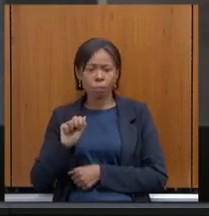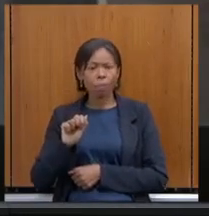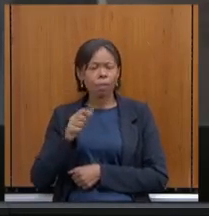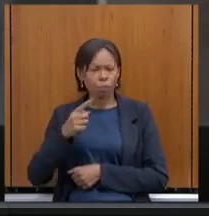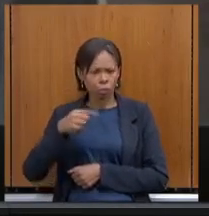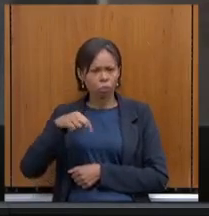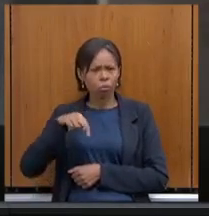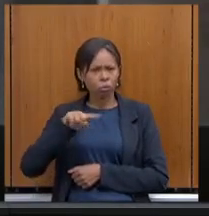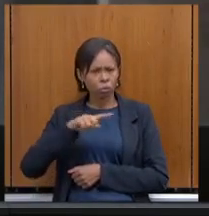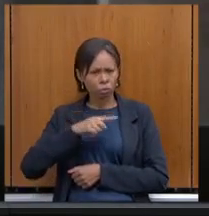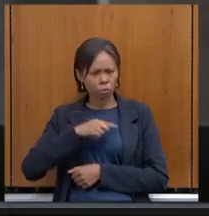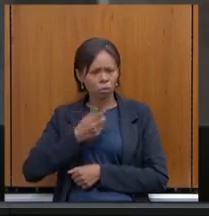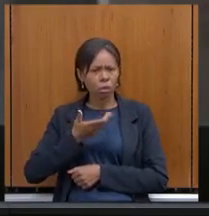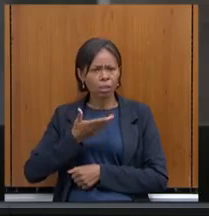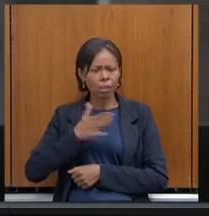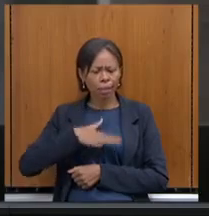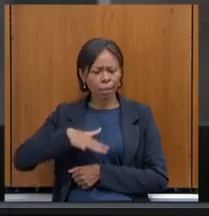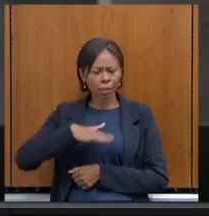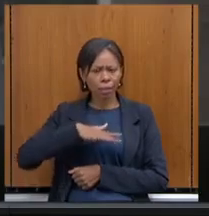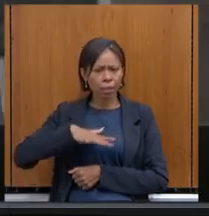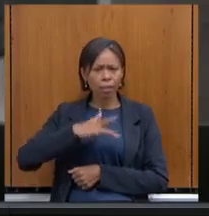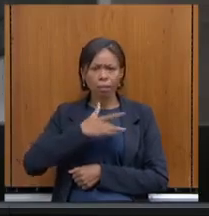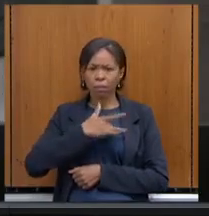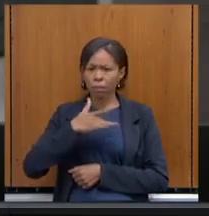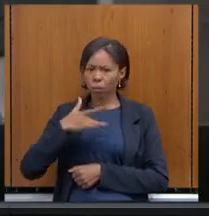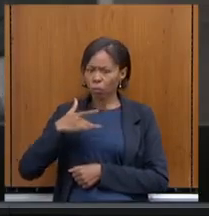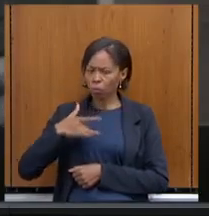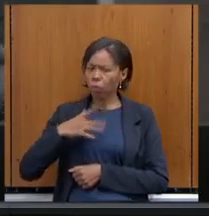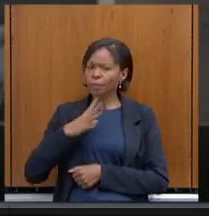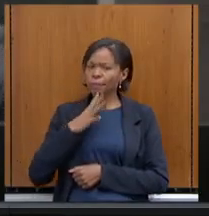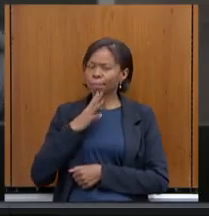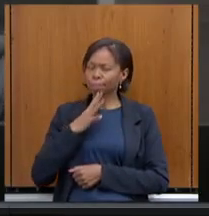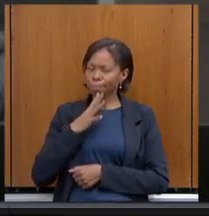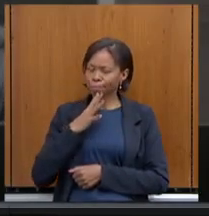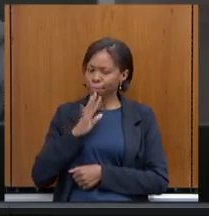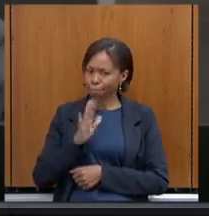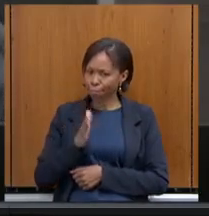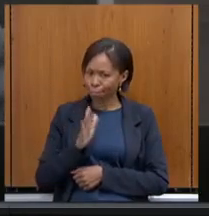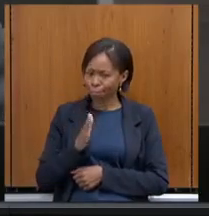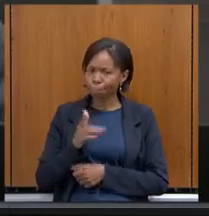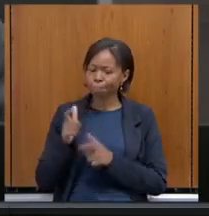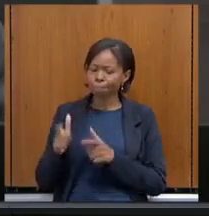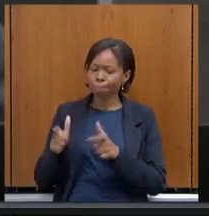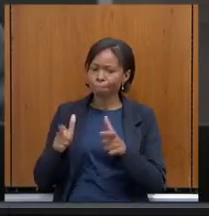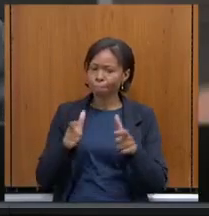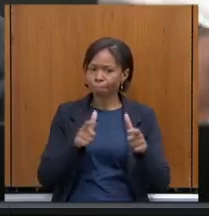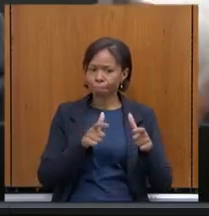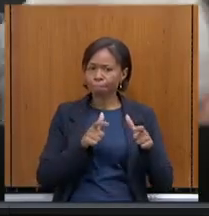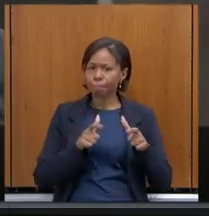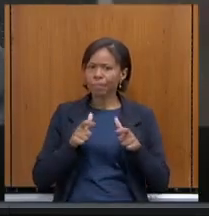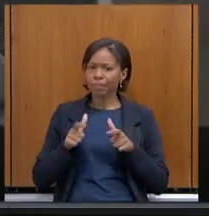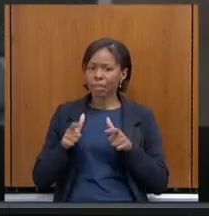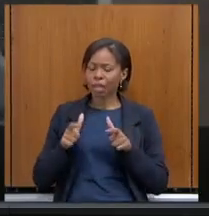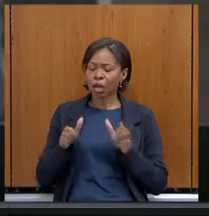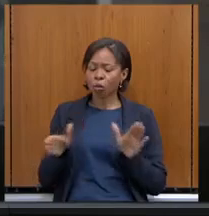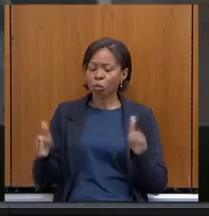na origem, conhecemos os, vamos dizer assim, aqueles espaços que foram reservados